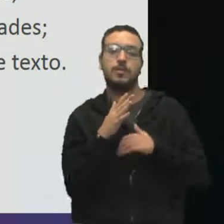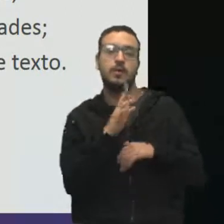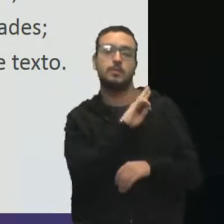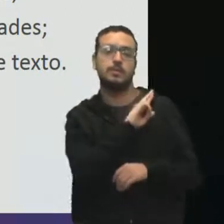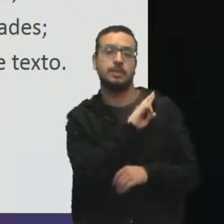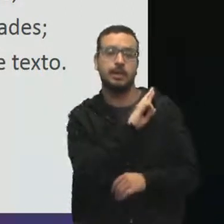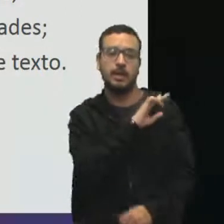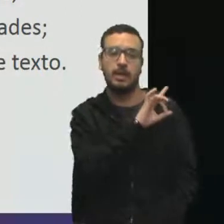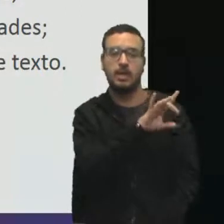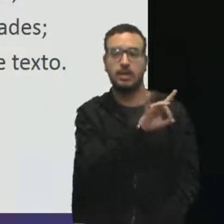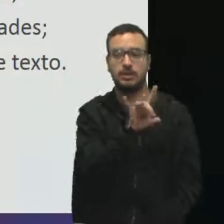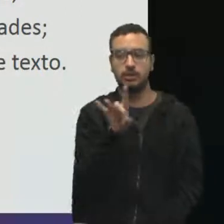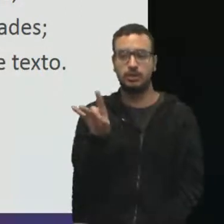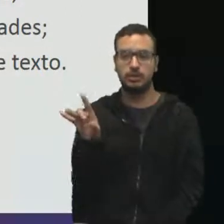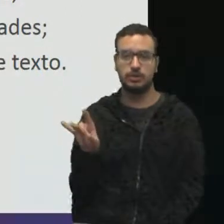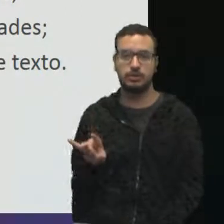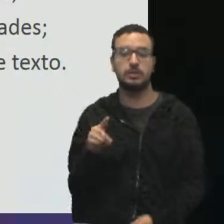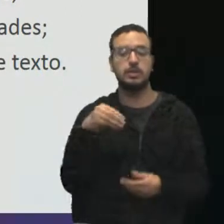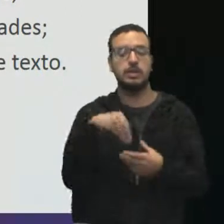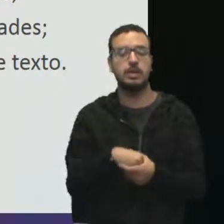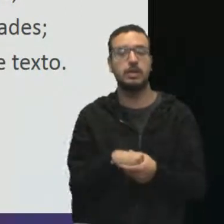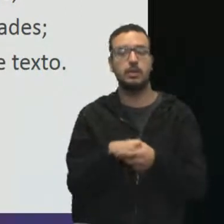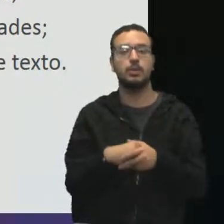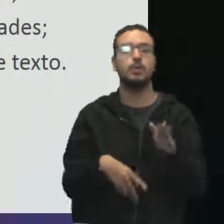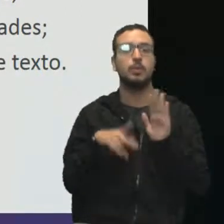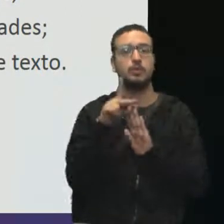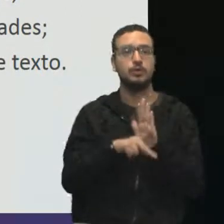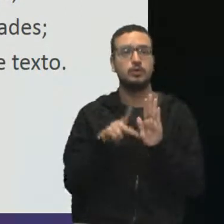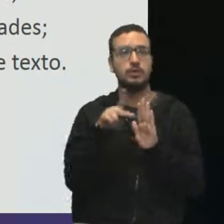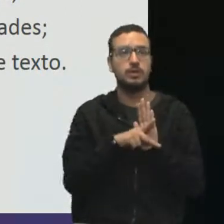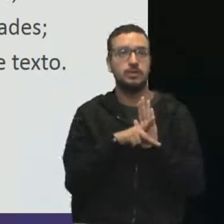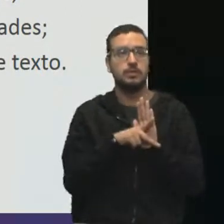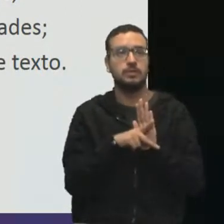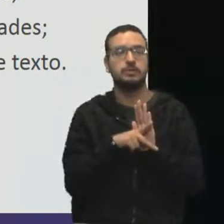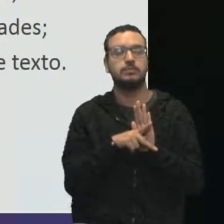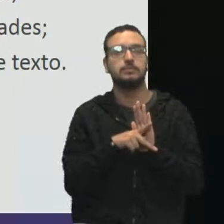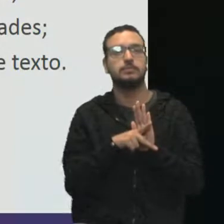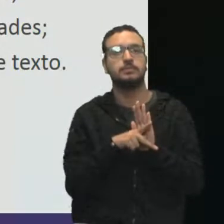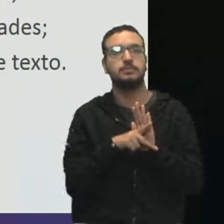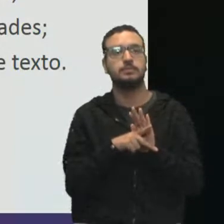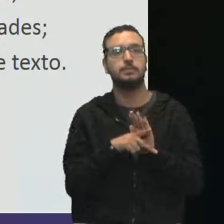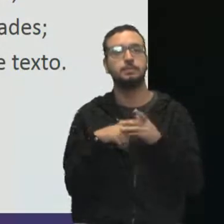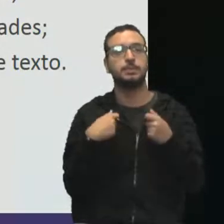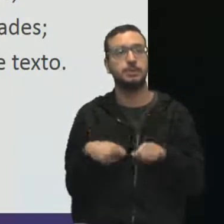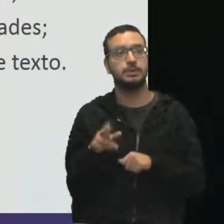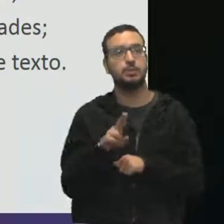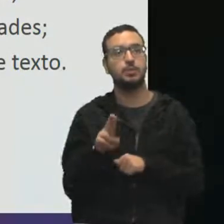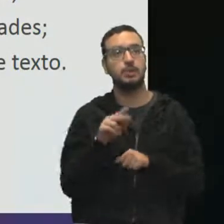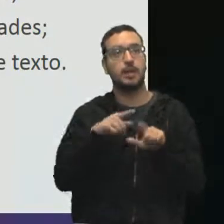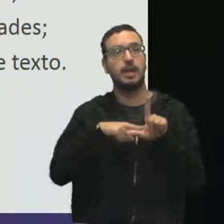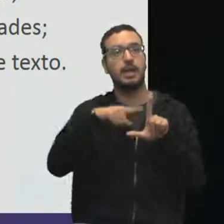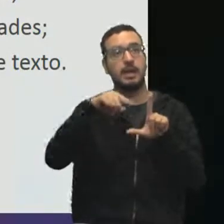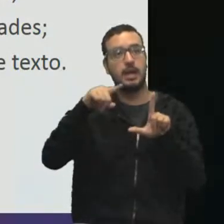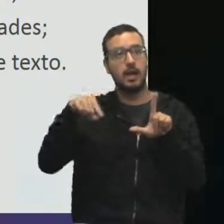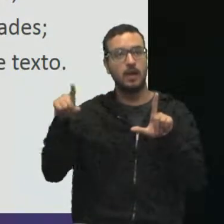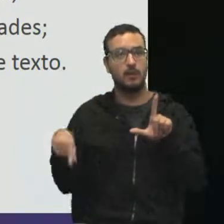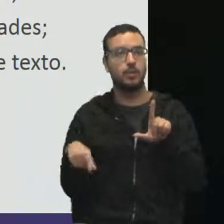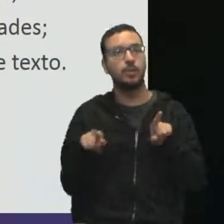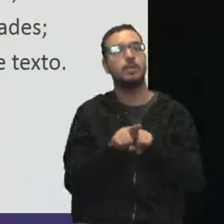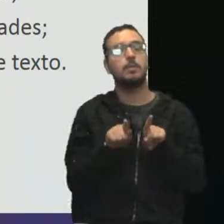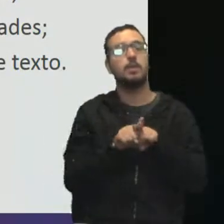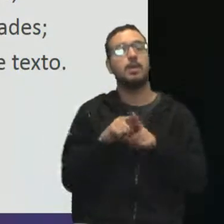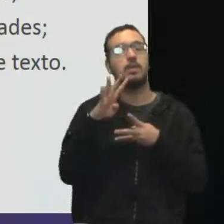responsabilidades como membros de um projeto, vou utilizar gráficos organizacionais e